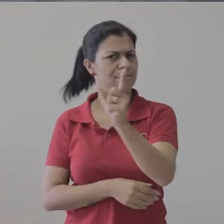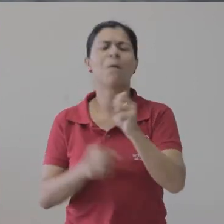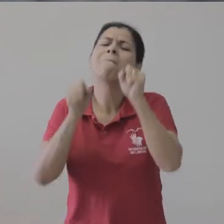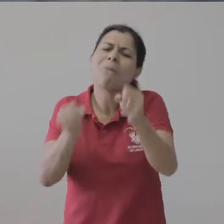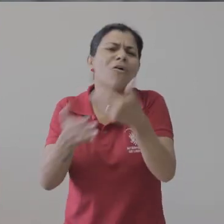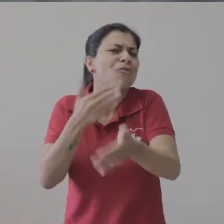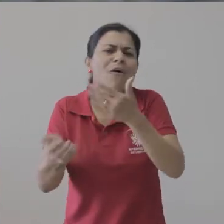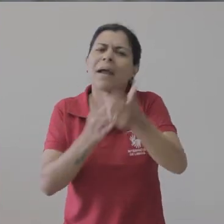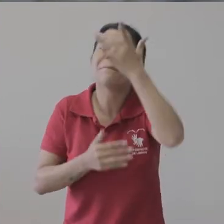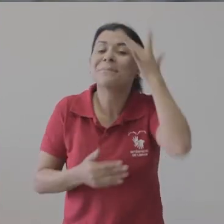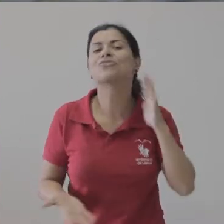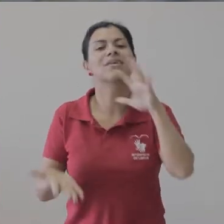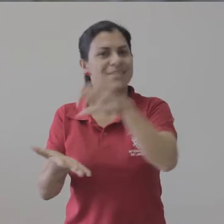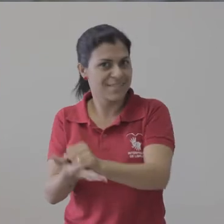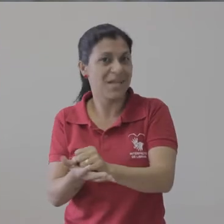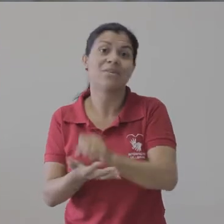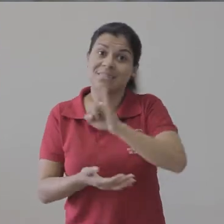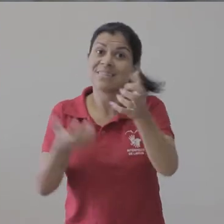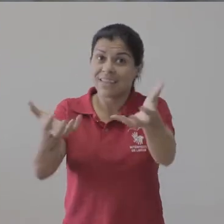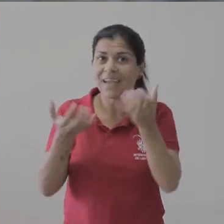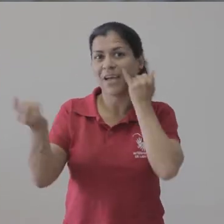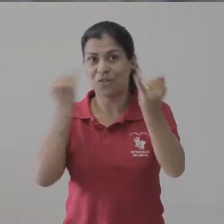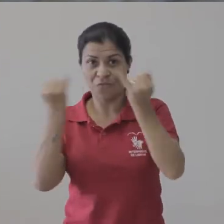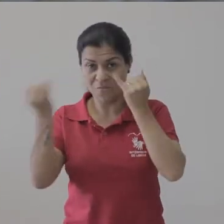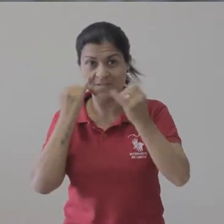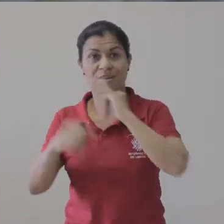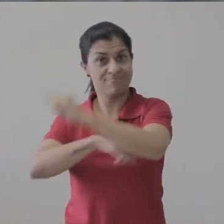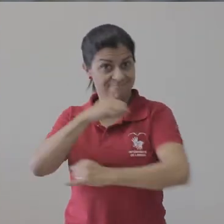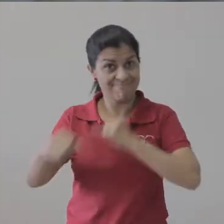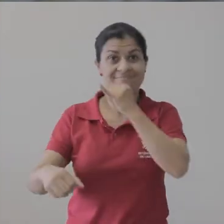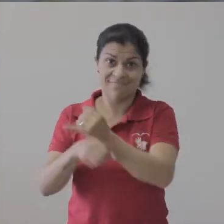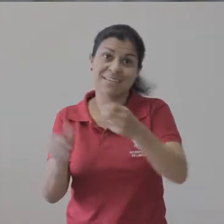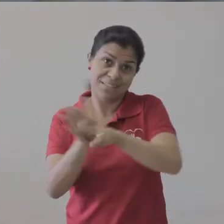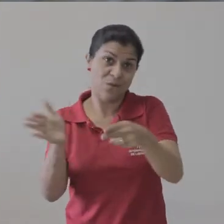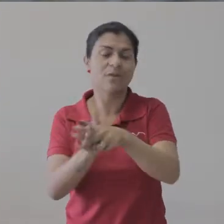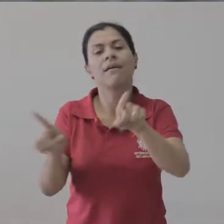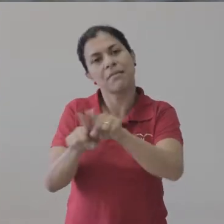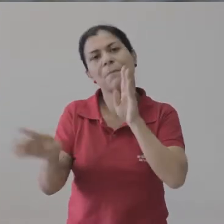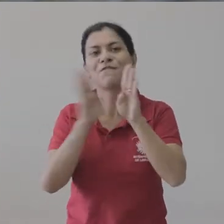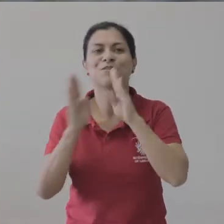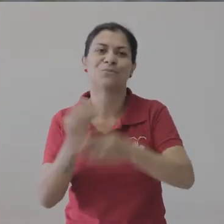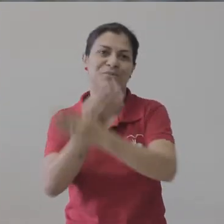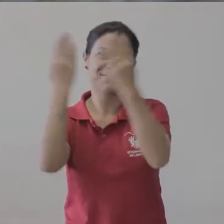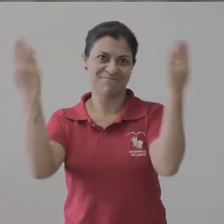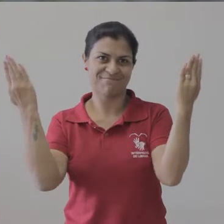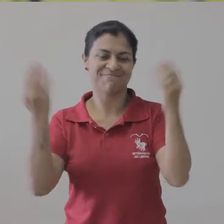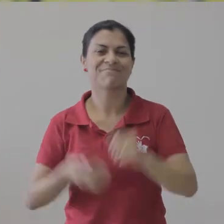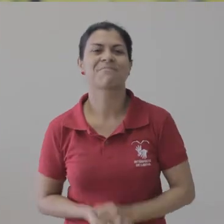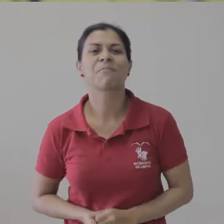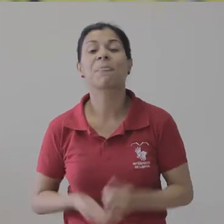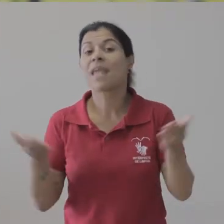Toda a comunidade pode participar. Mais informações você encontra no site do SEUNES ou na página do festival no facebook.